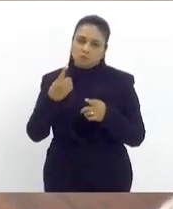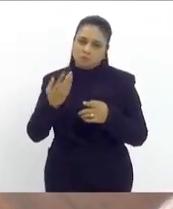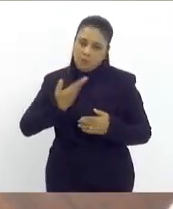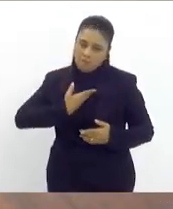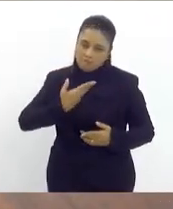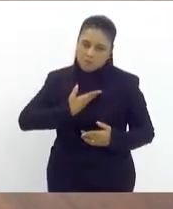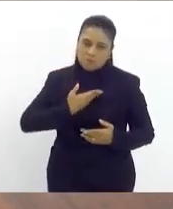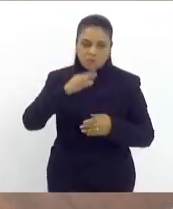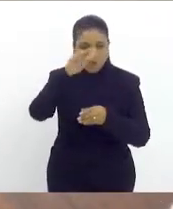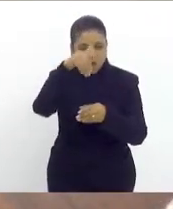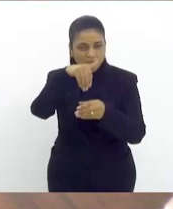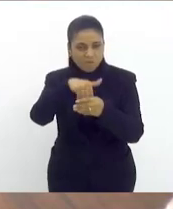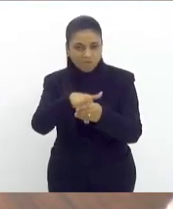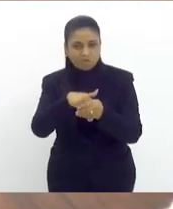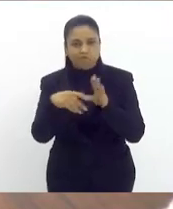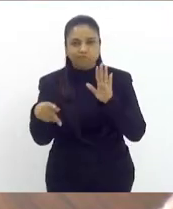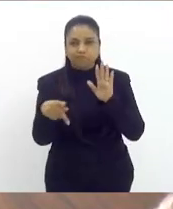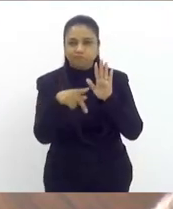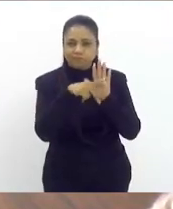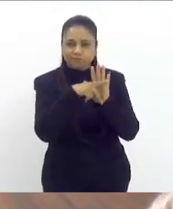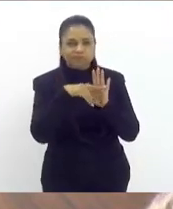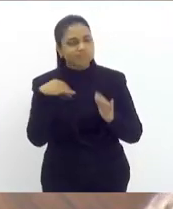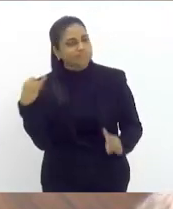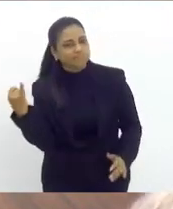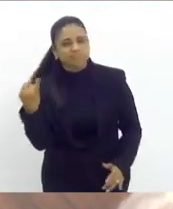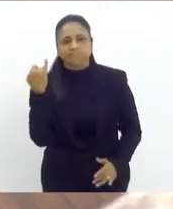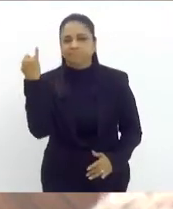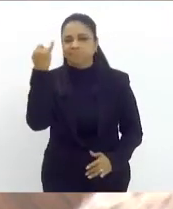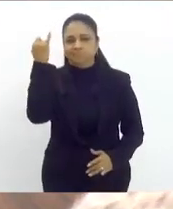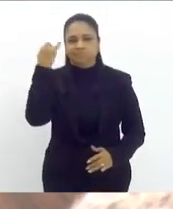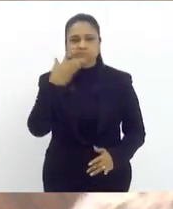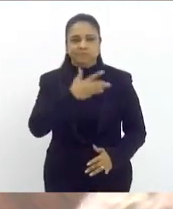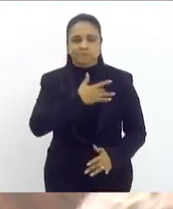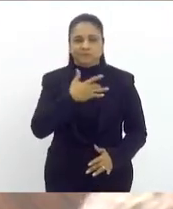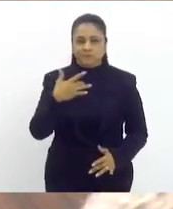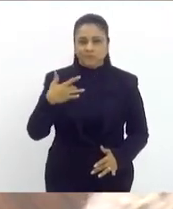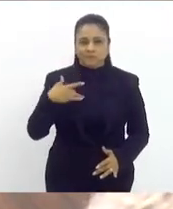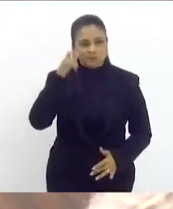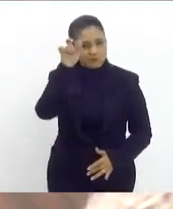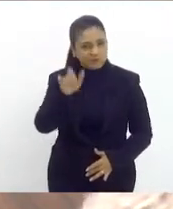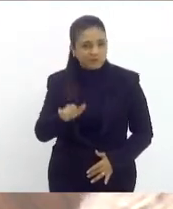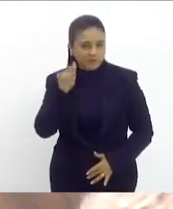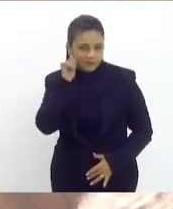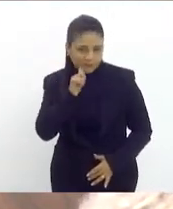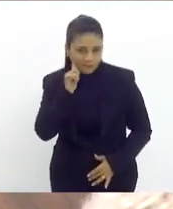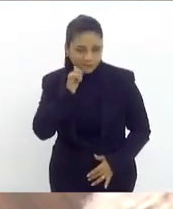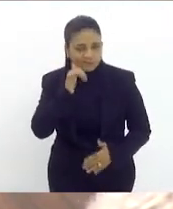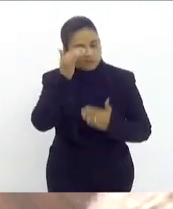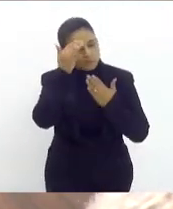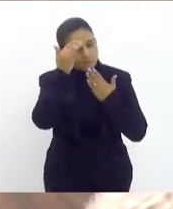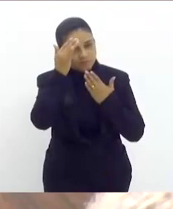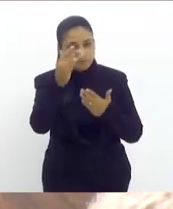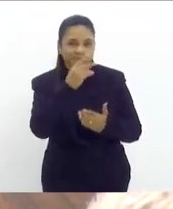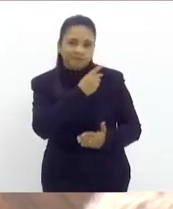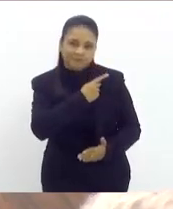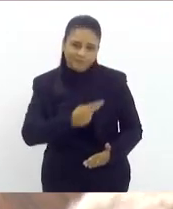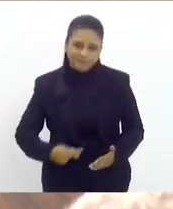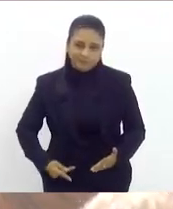votação deste projeto tão importante para a saúde das nossas mulheres. Muito obrigada, presidente.